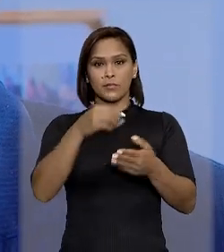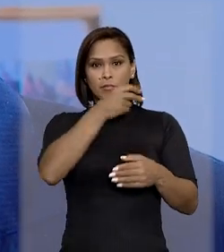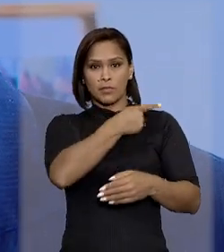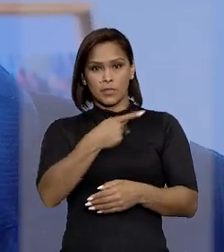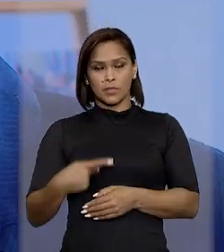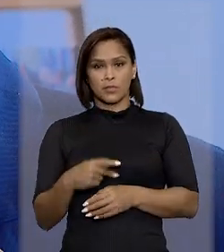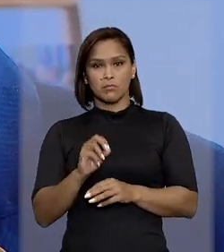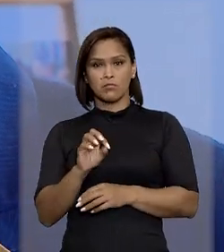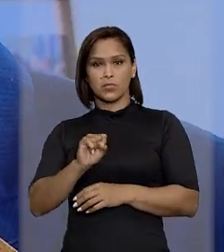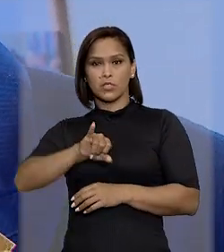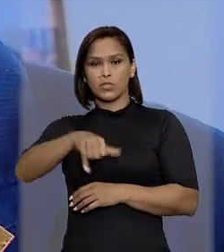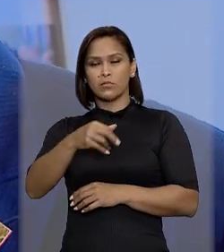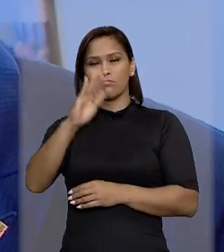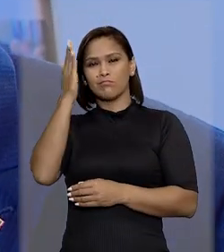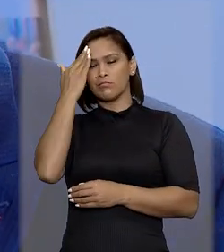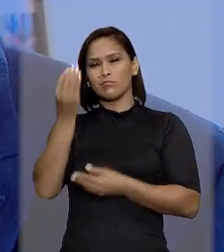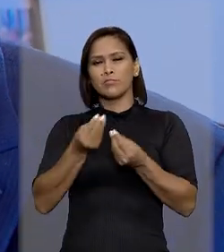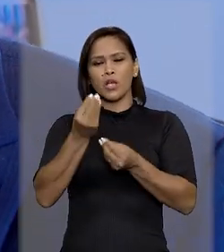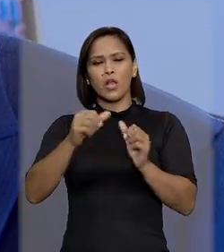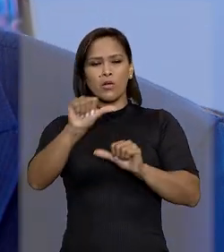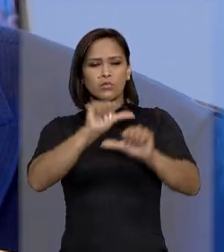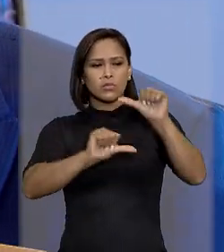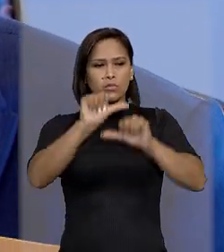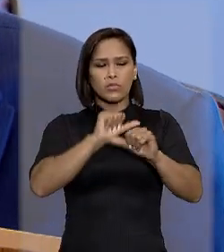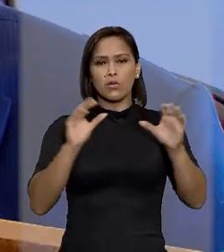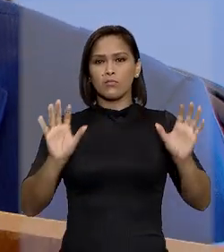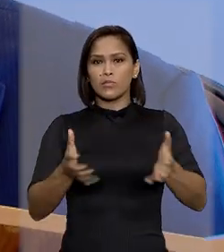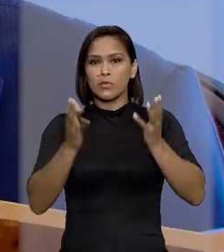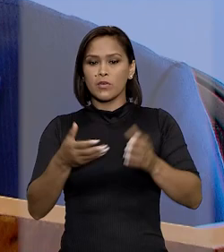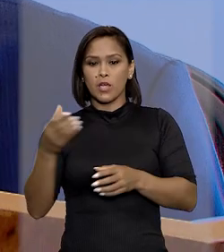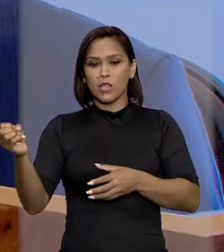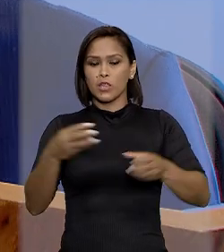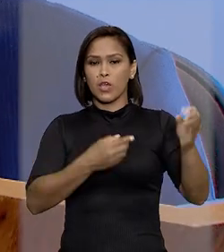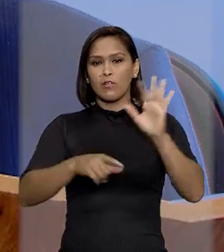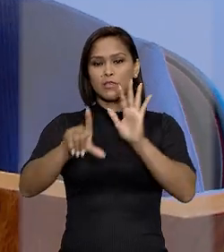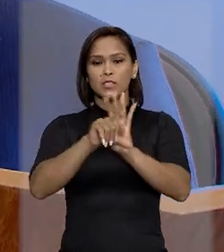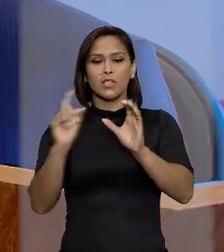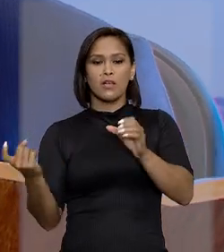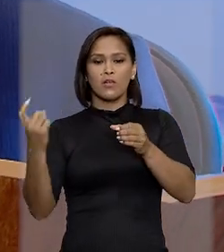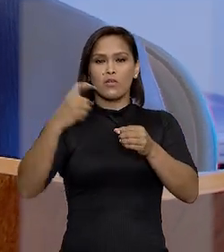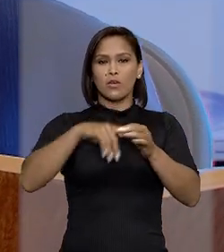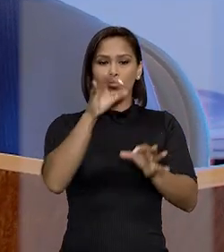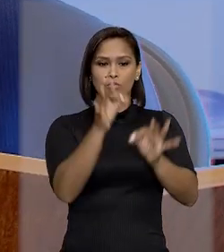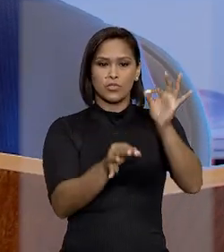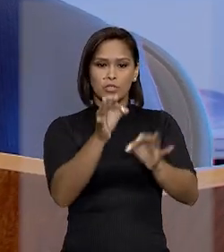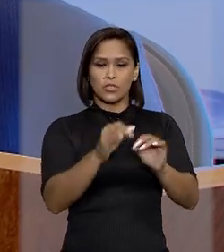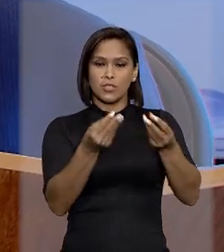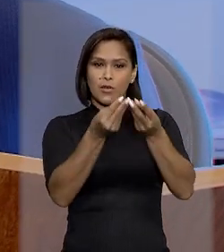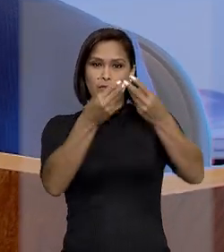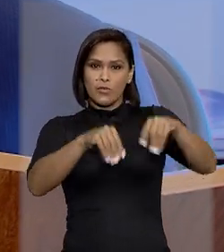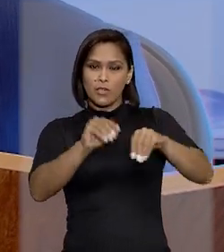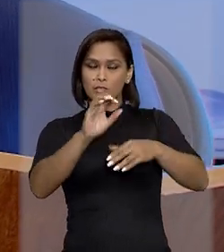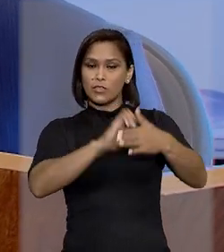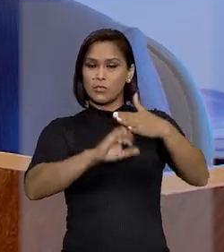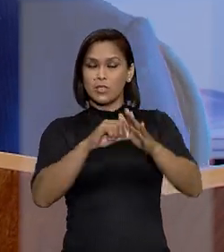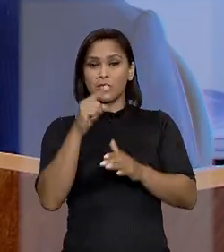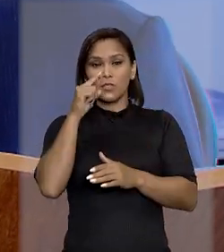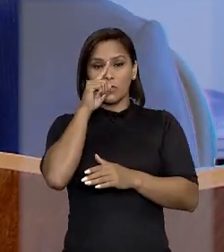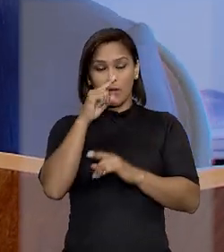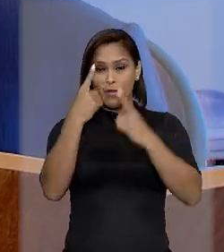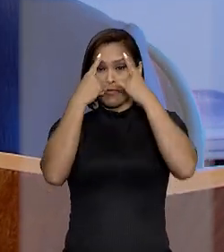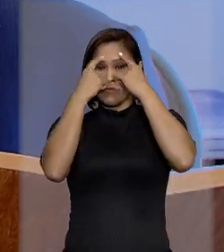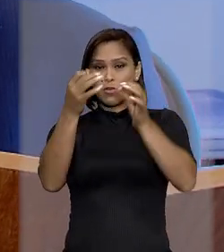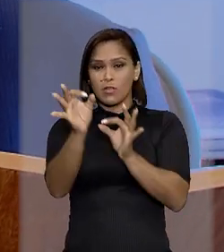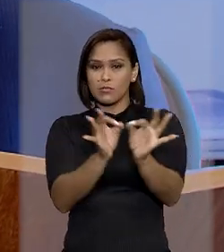presidente do STJ levou em consideração as alterações promovidas pela nova lei de recuperação judicial e falência, e o